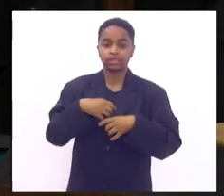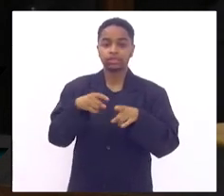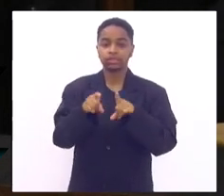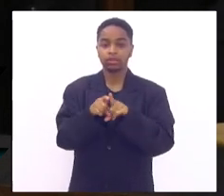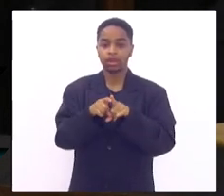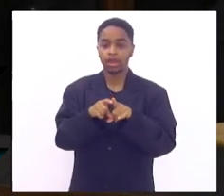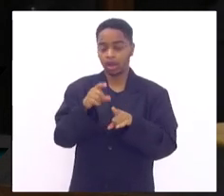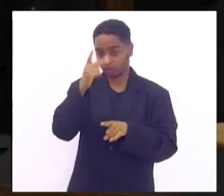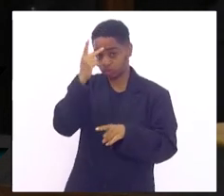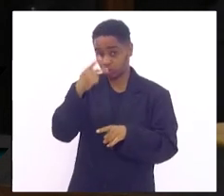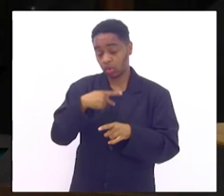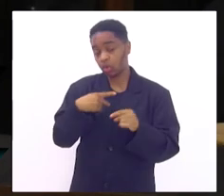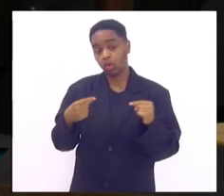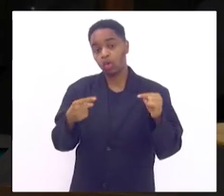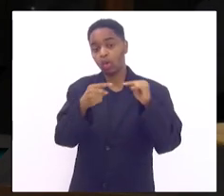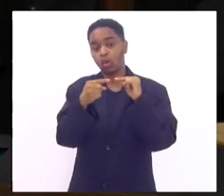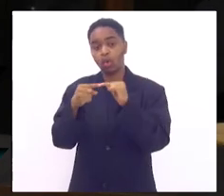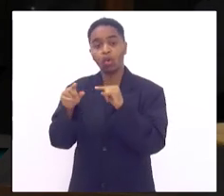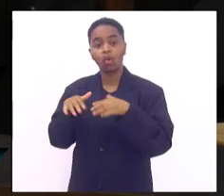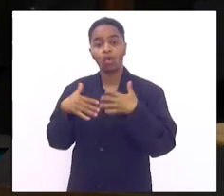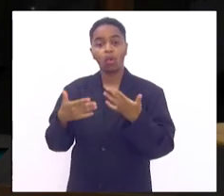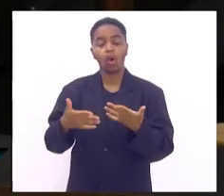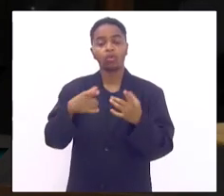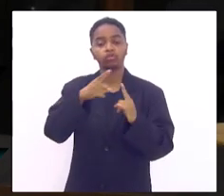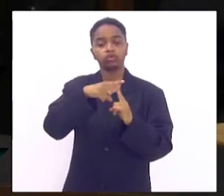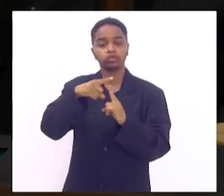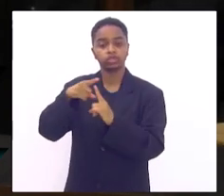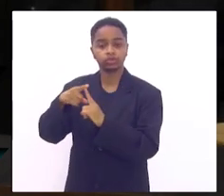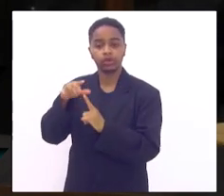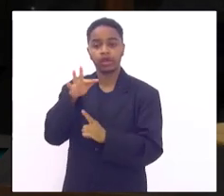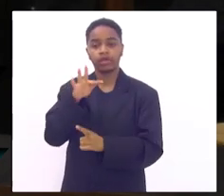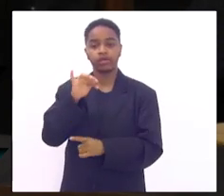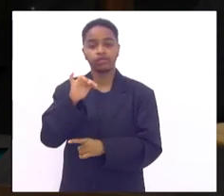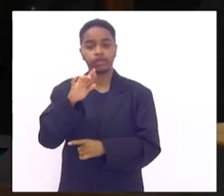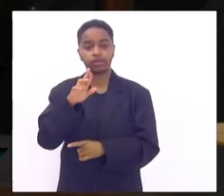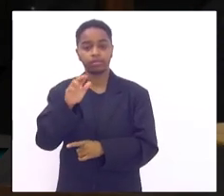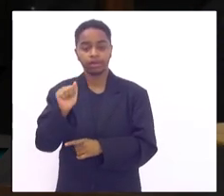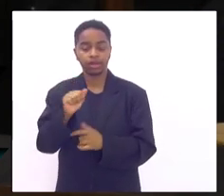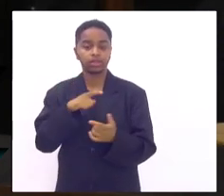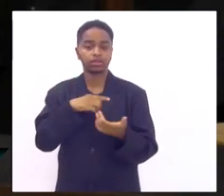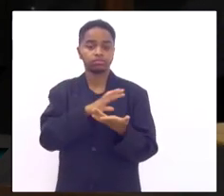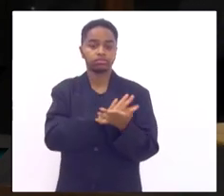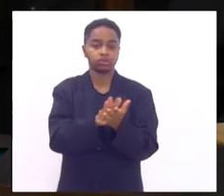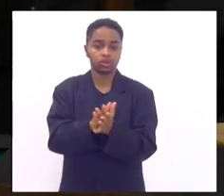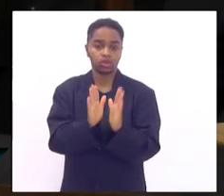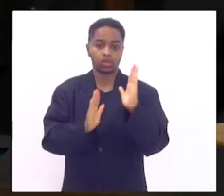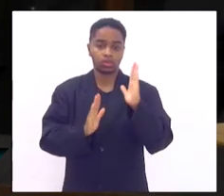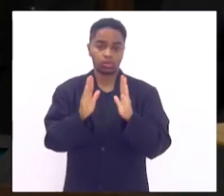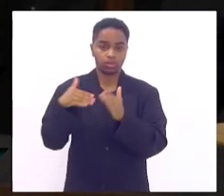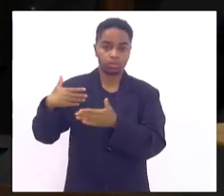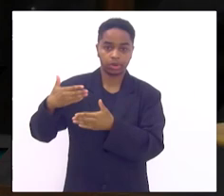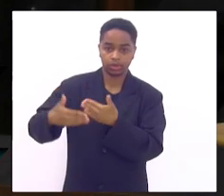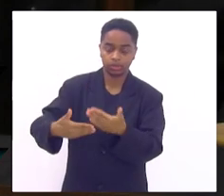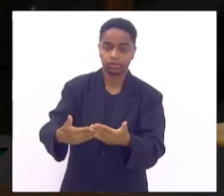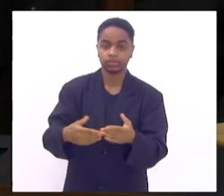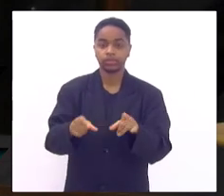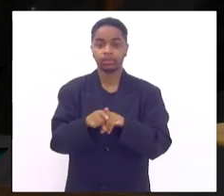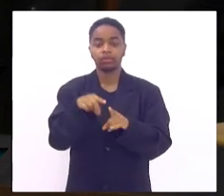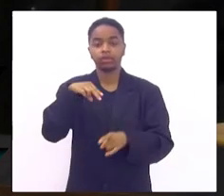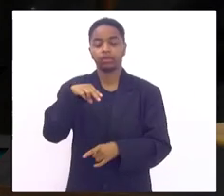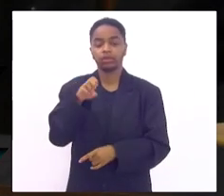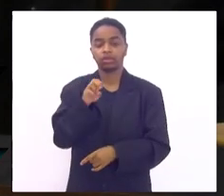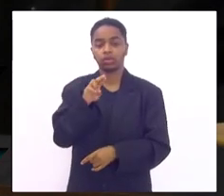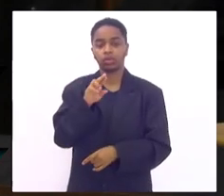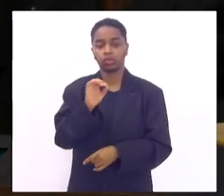nervosas o tipo de fibras de fibras nervosas que são destruídas nesse processo de hiperglicemia a neuropatia